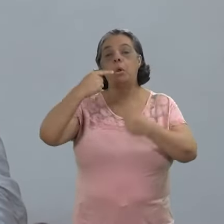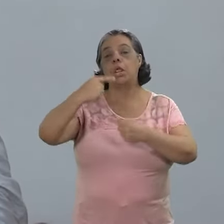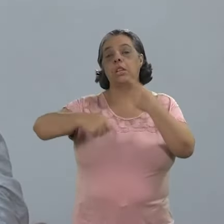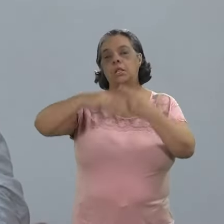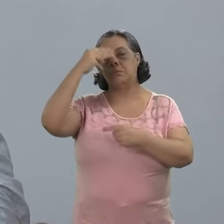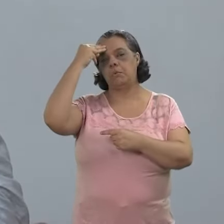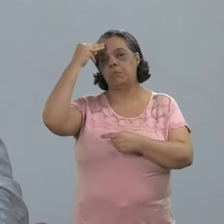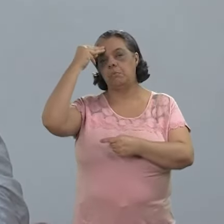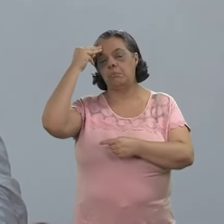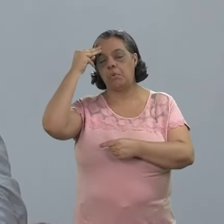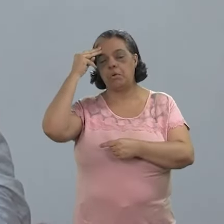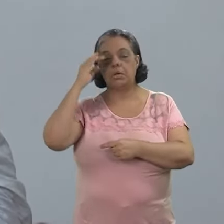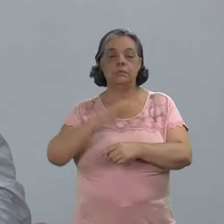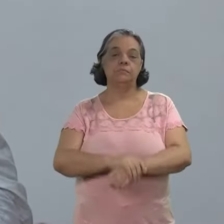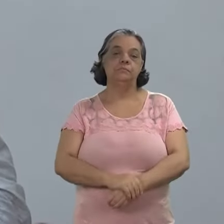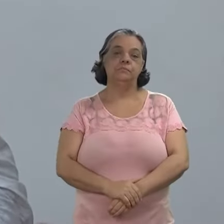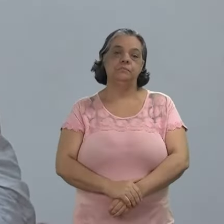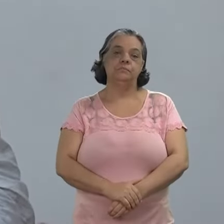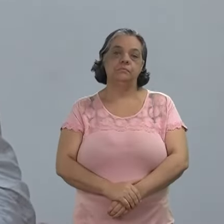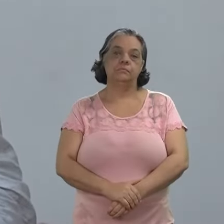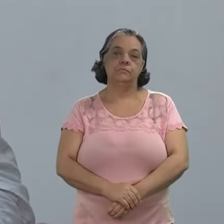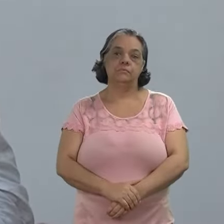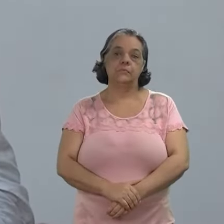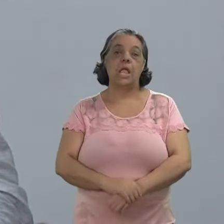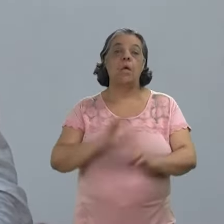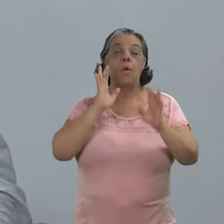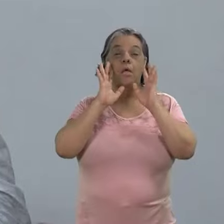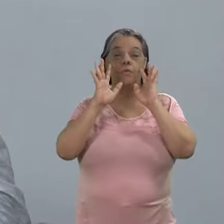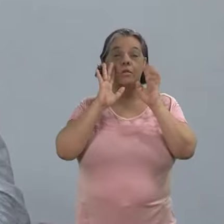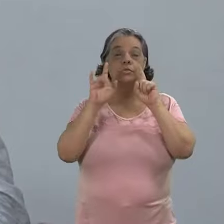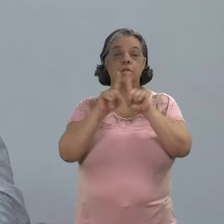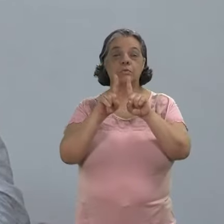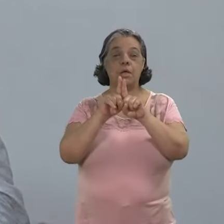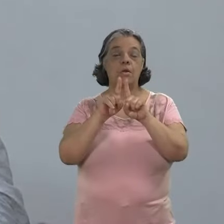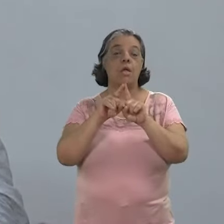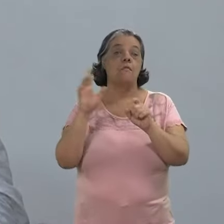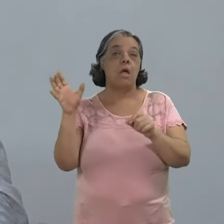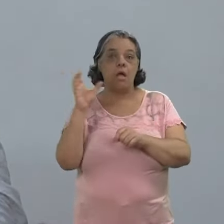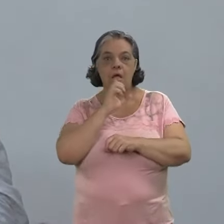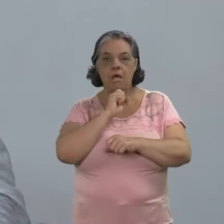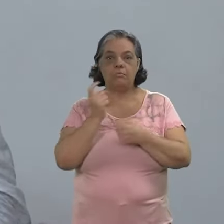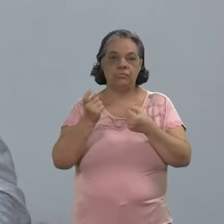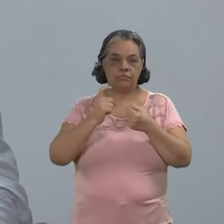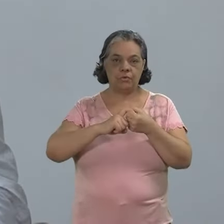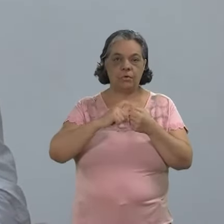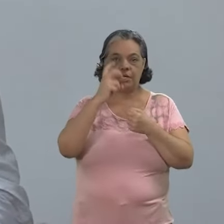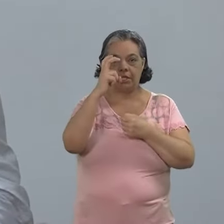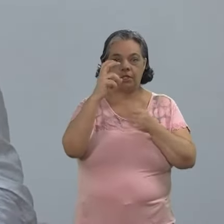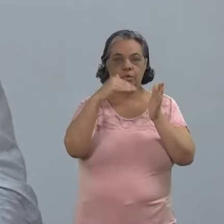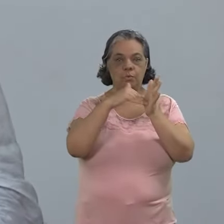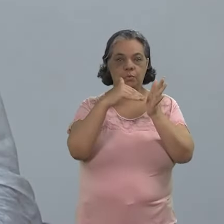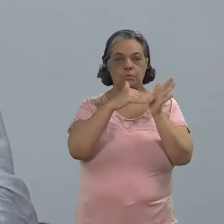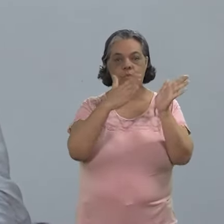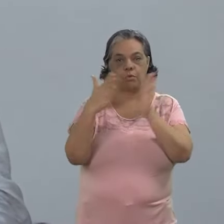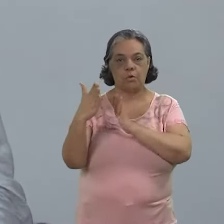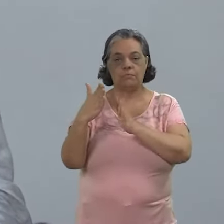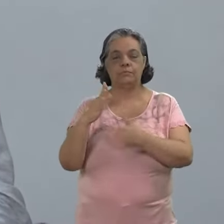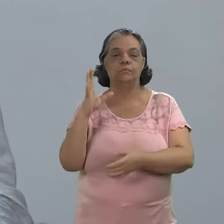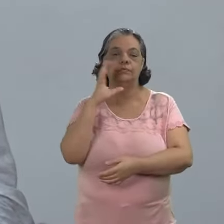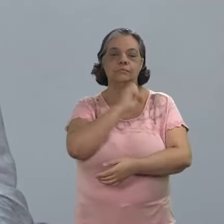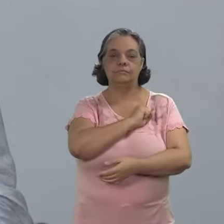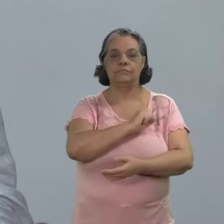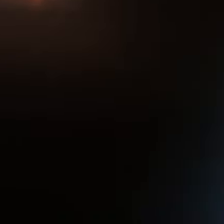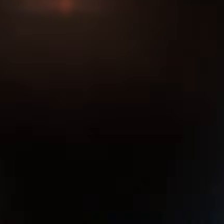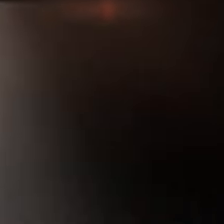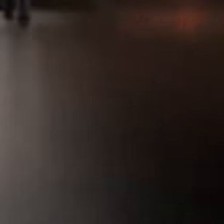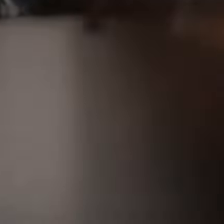acho que a importância está mais do que ele está aqui e é com essa reflexão que a gente faz uma breve pausa para voltar para o quinto e último bloco a gente